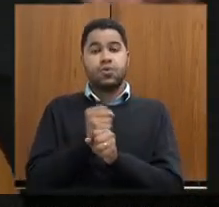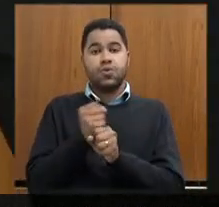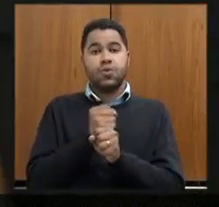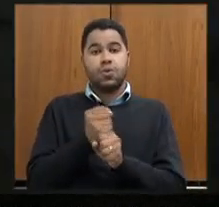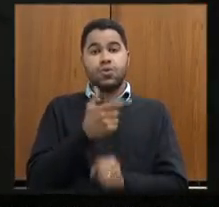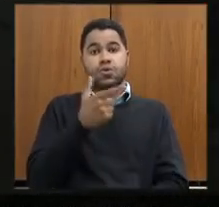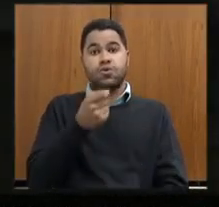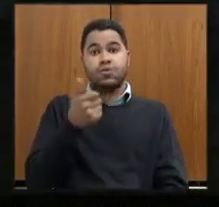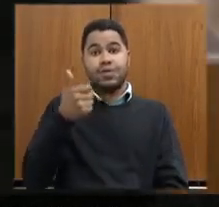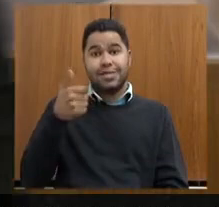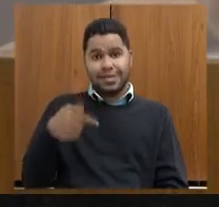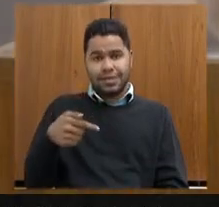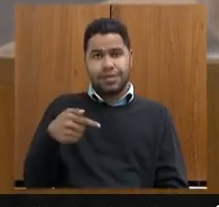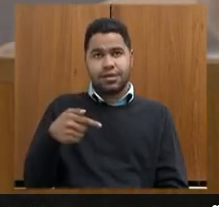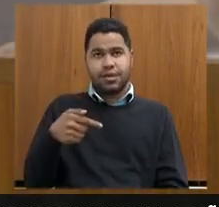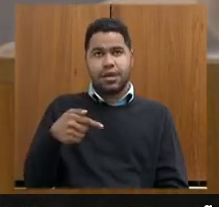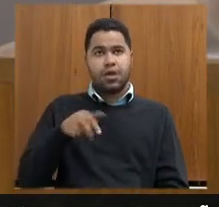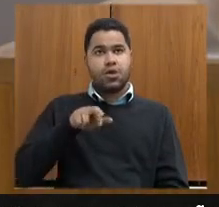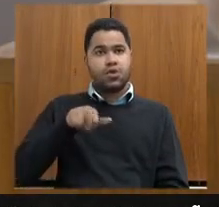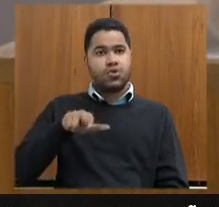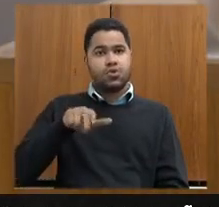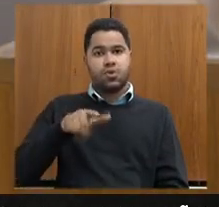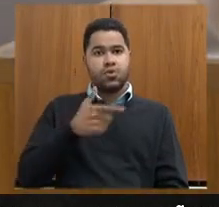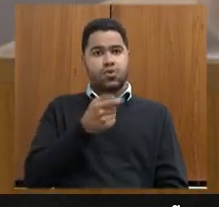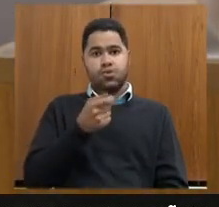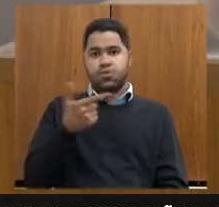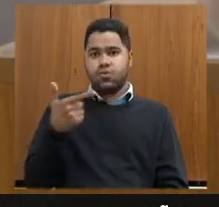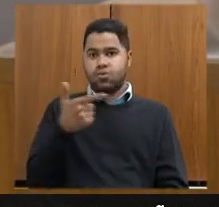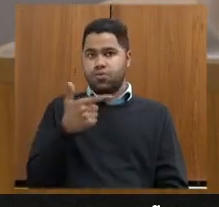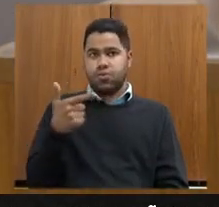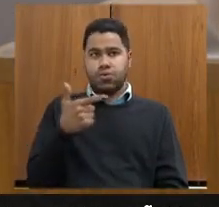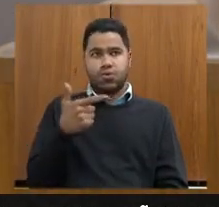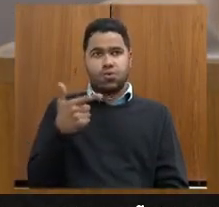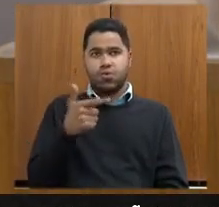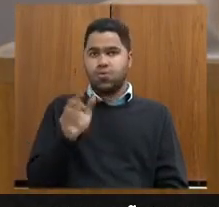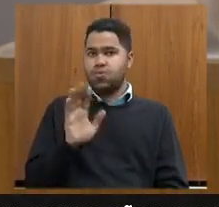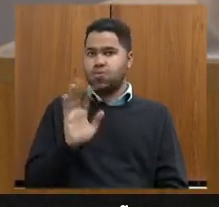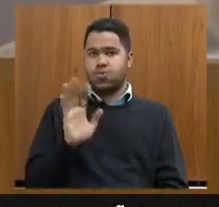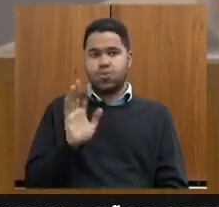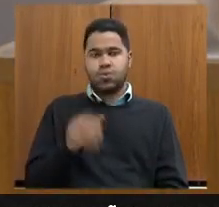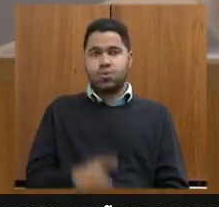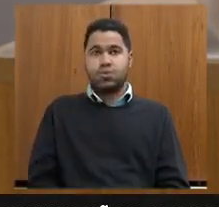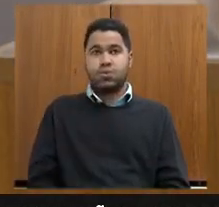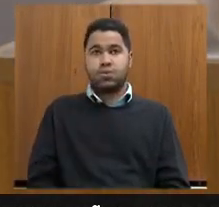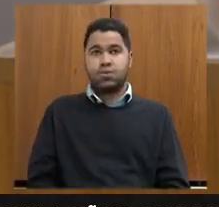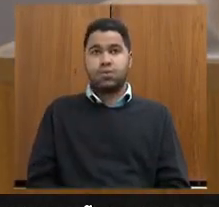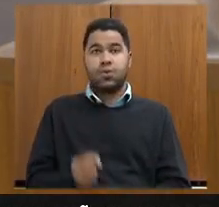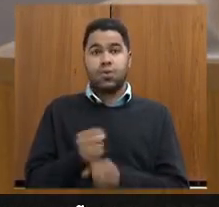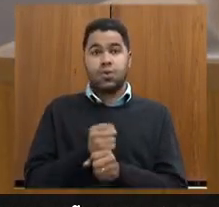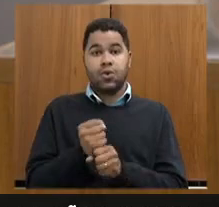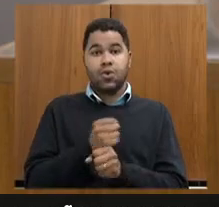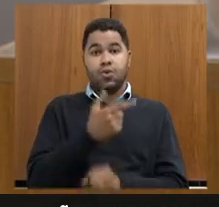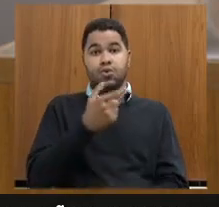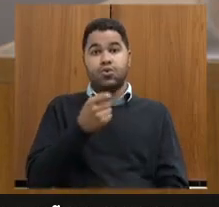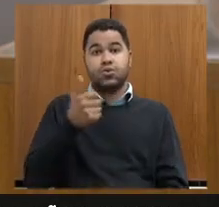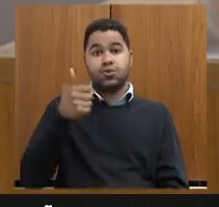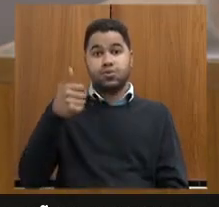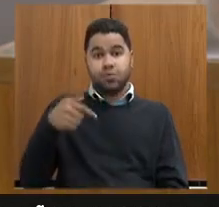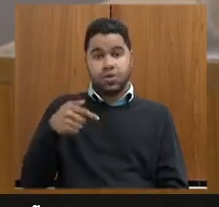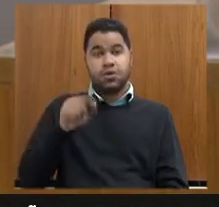2017 não foi no ano de 2022 não foi no ano de 2017